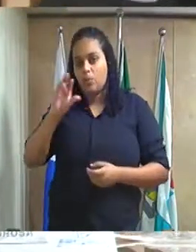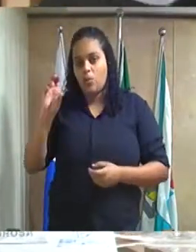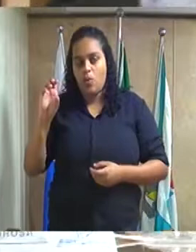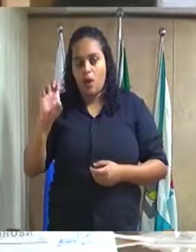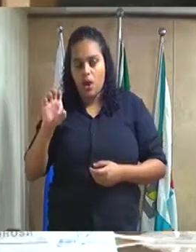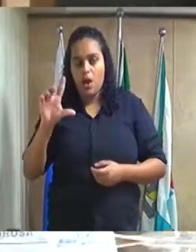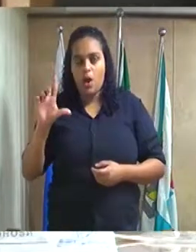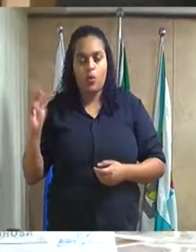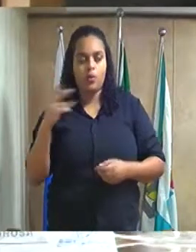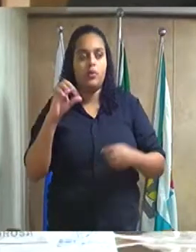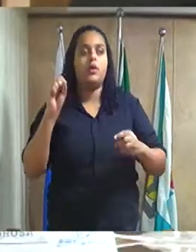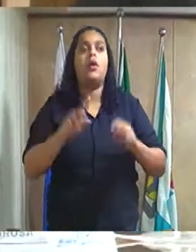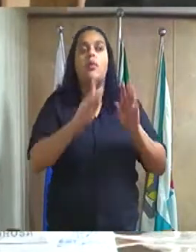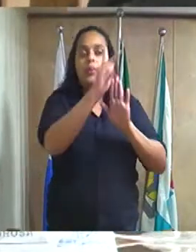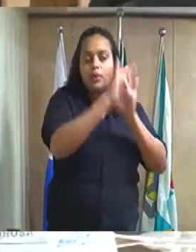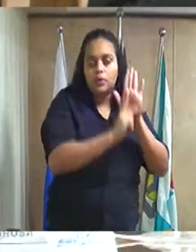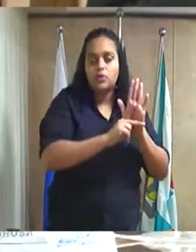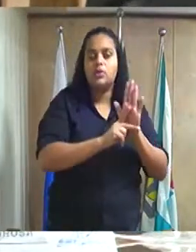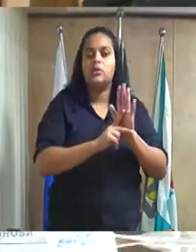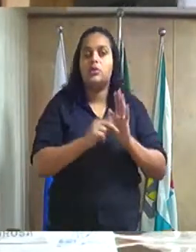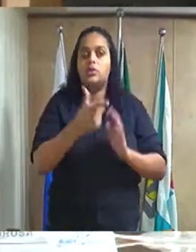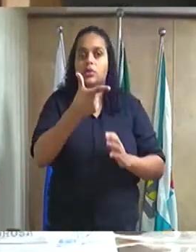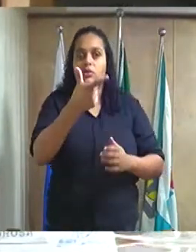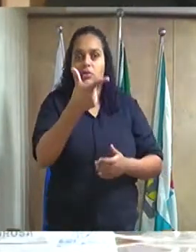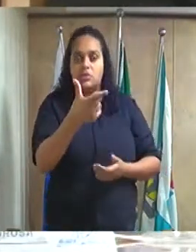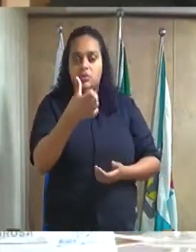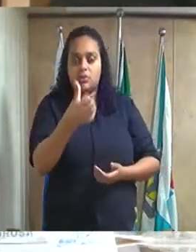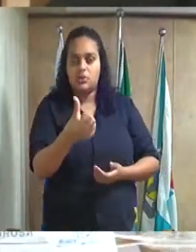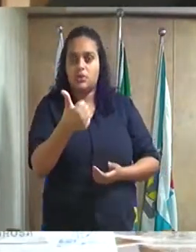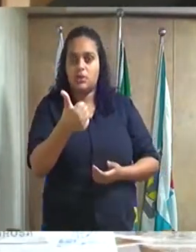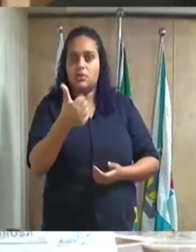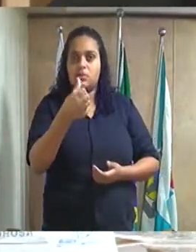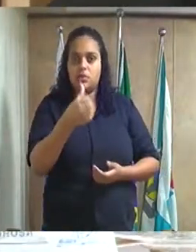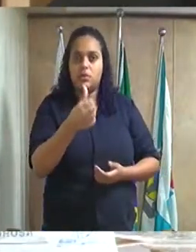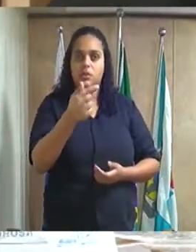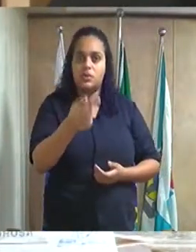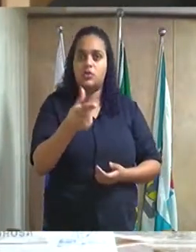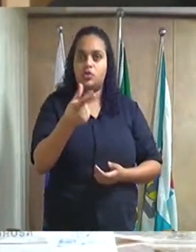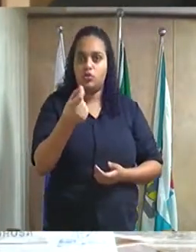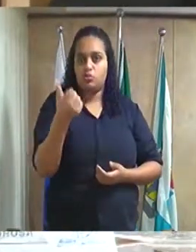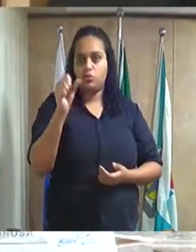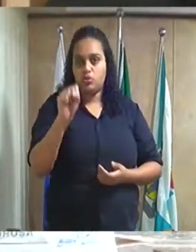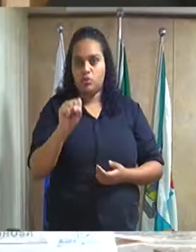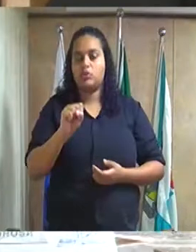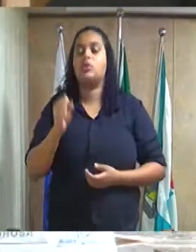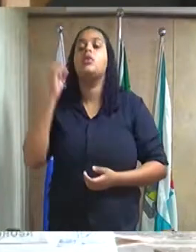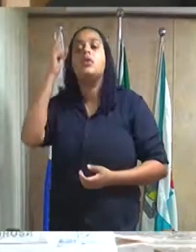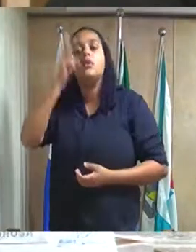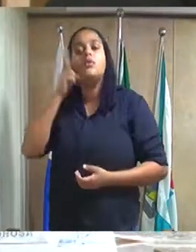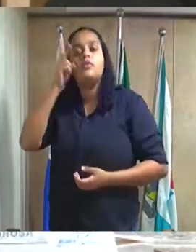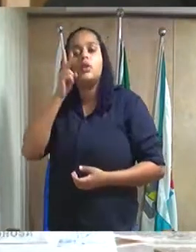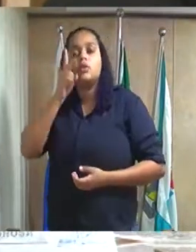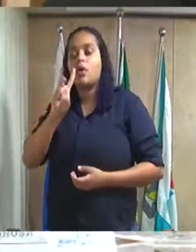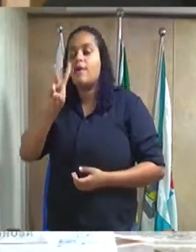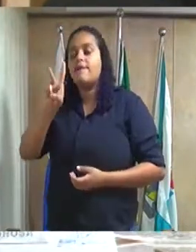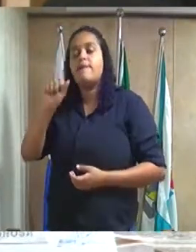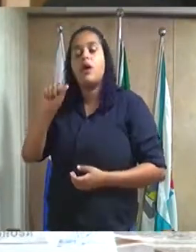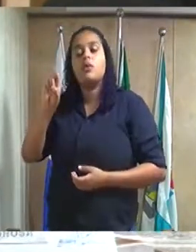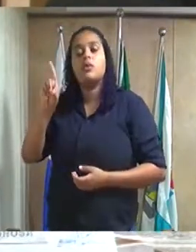projeto decreto legislativo número 167 de 2018 do excelentíssimo senhor vereador Valdeci